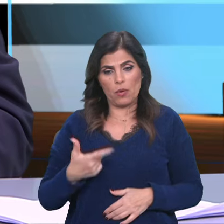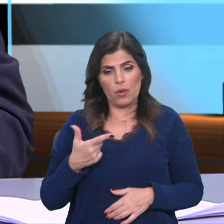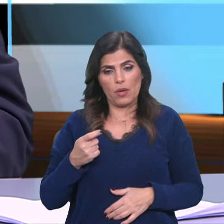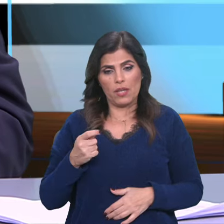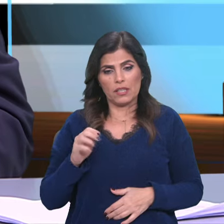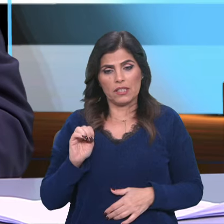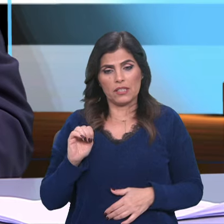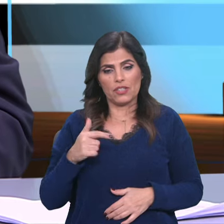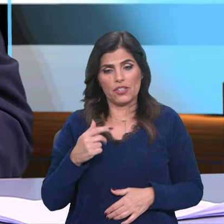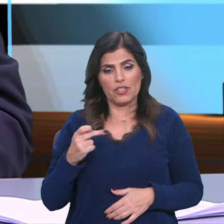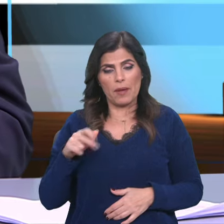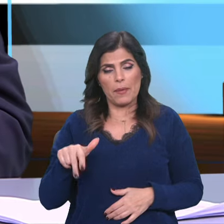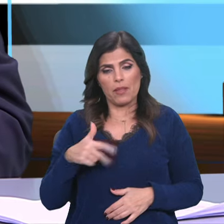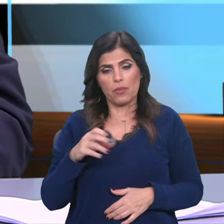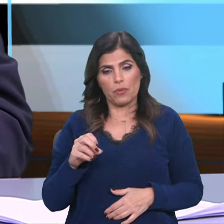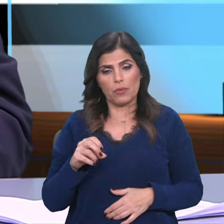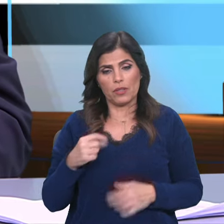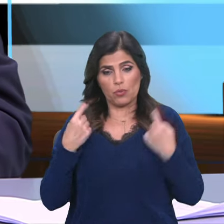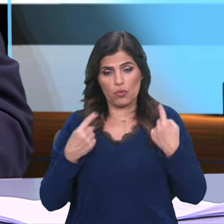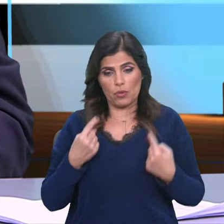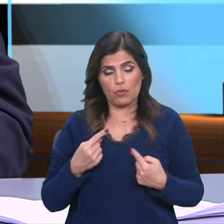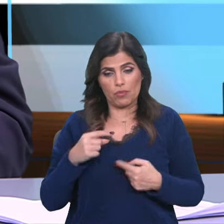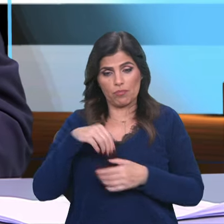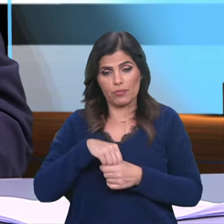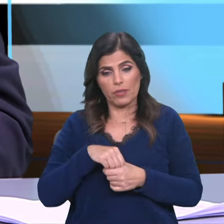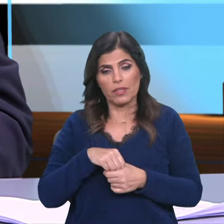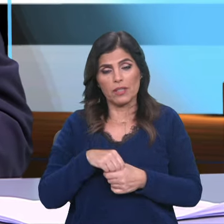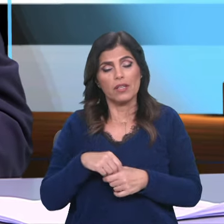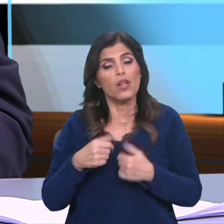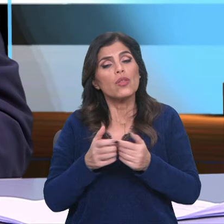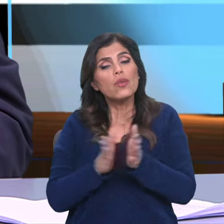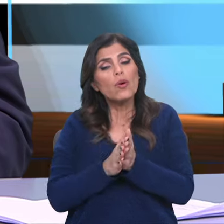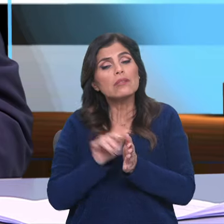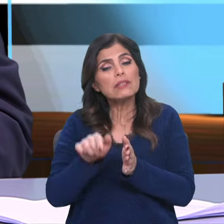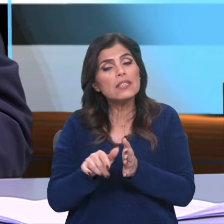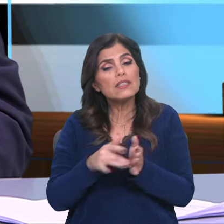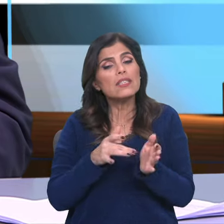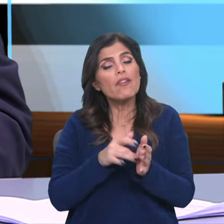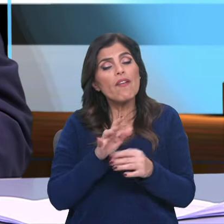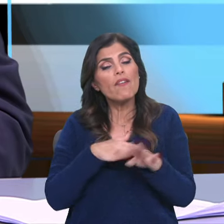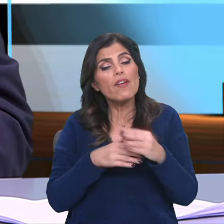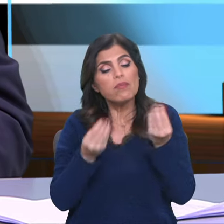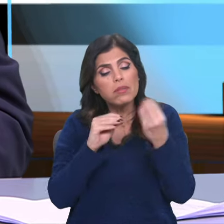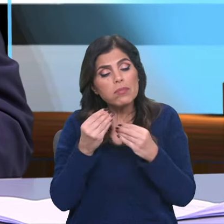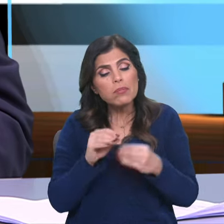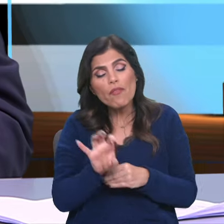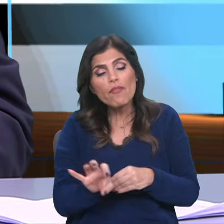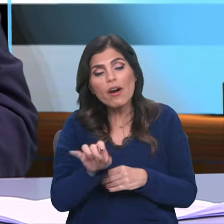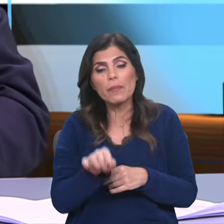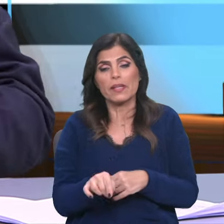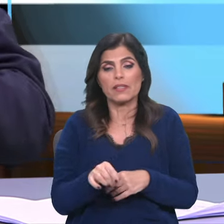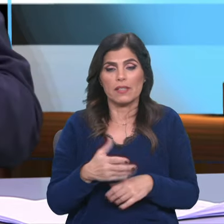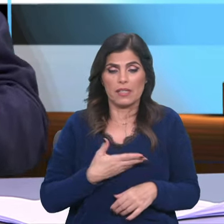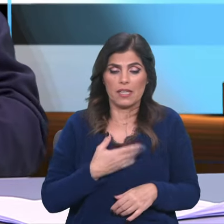Judaísmo. Aliás, todo este livro de Eutronómio está reconstruído dessa forma, não é? Chama-se